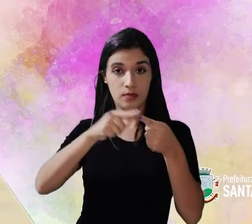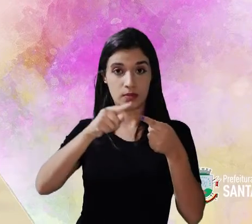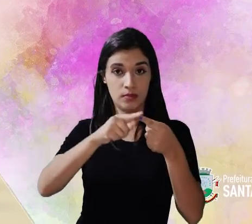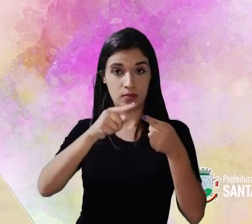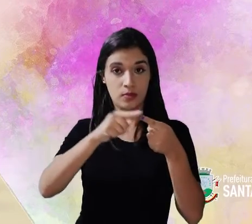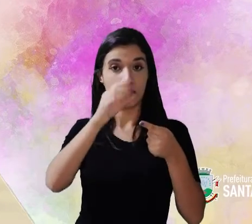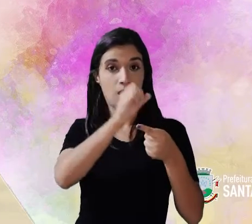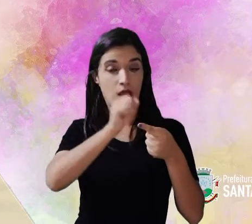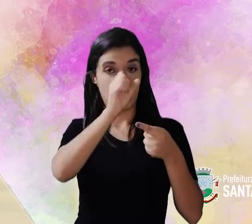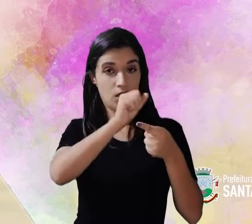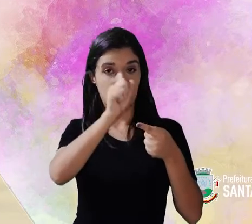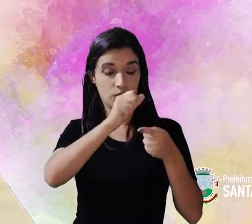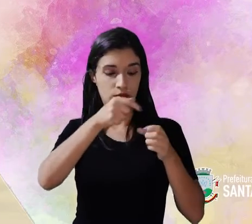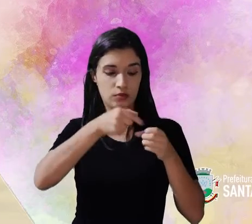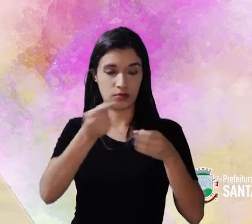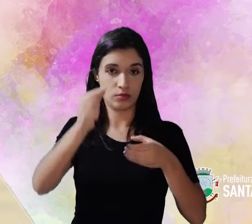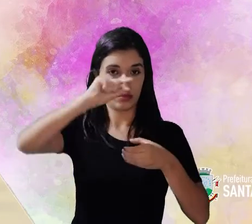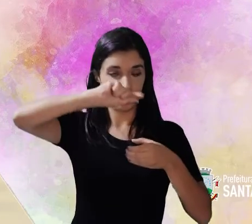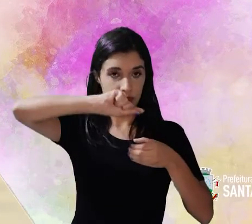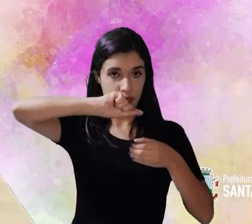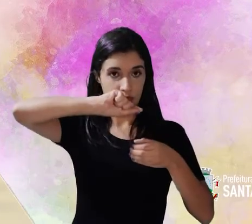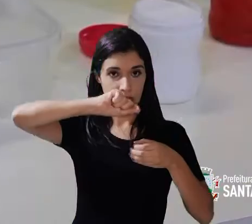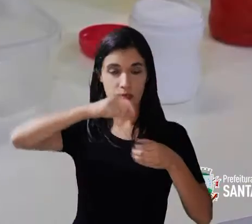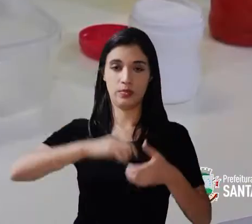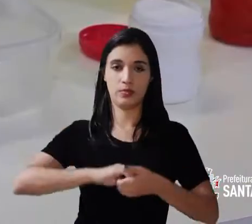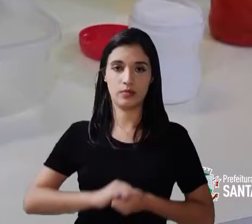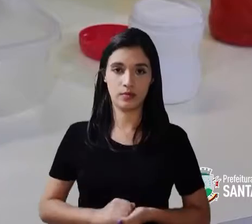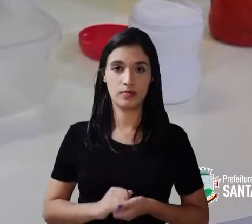corante laranja em um dos copos.